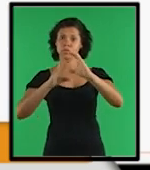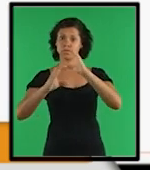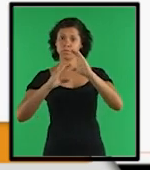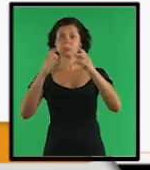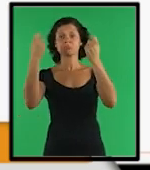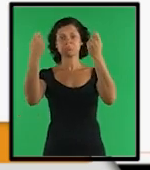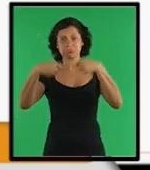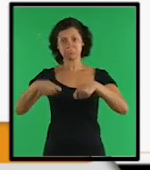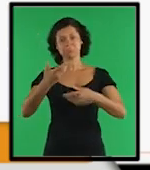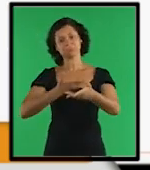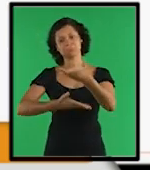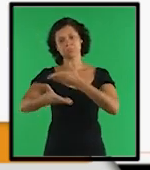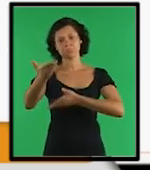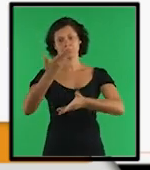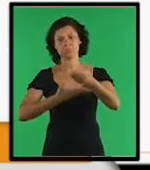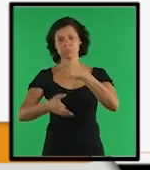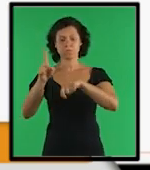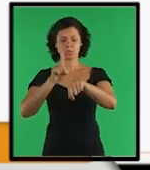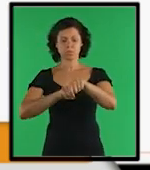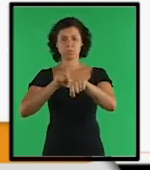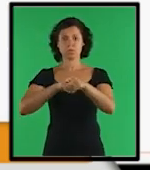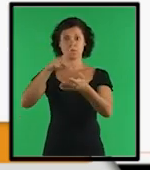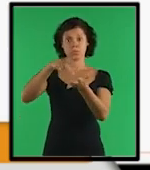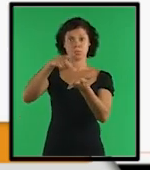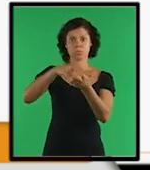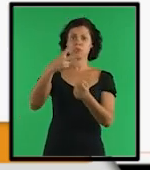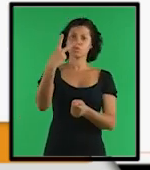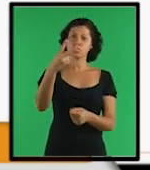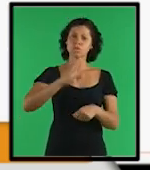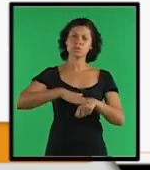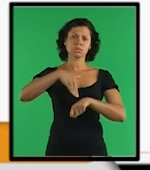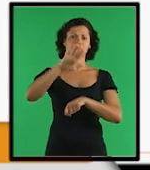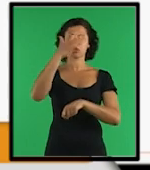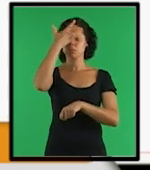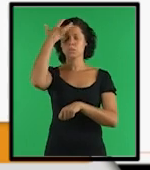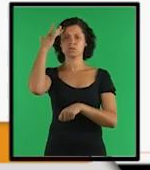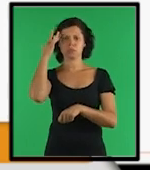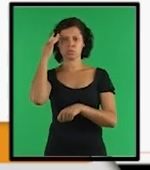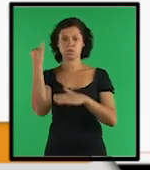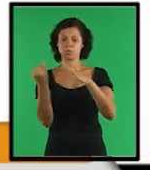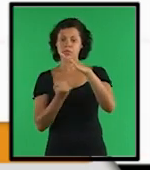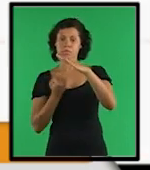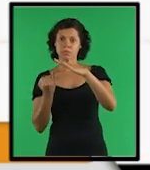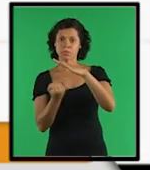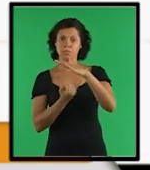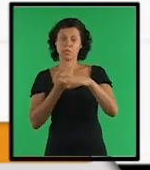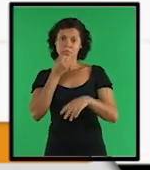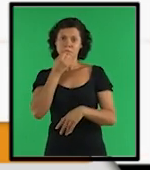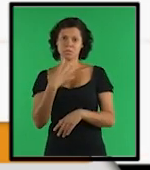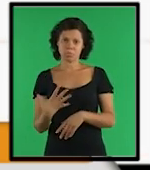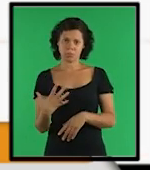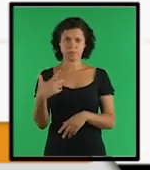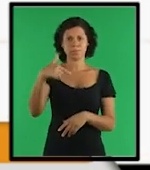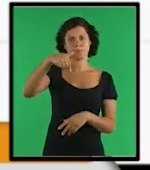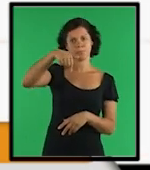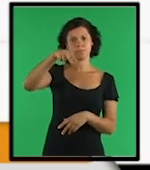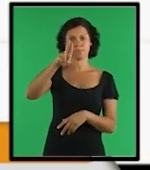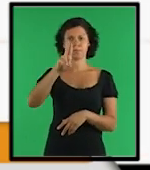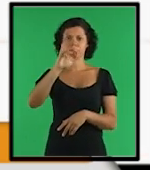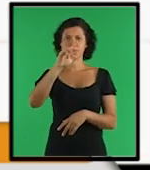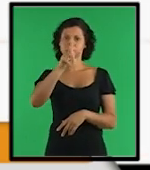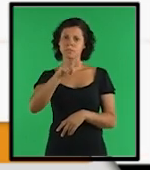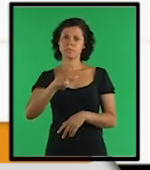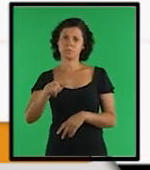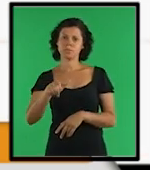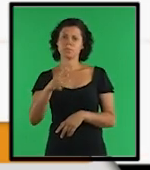interação em tempo real entre duas ou mais pessoas. É informal e atrativo. O quiz, que funciona como uma